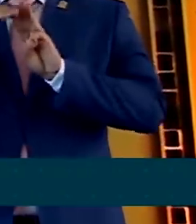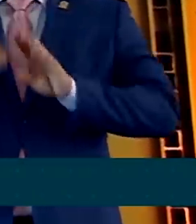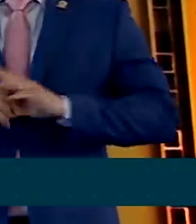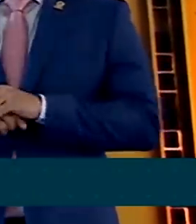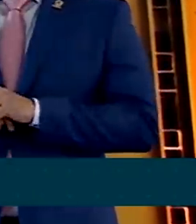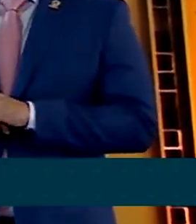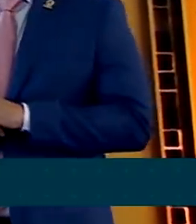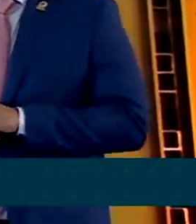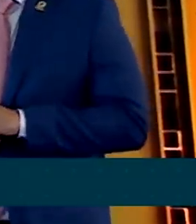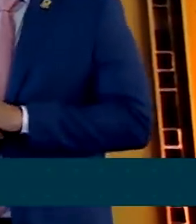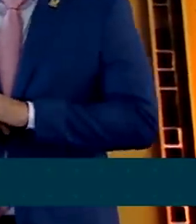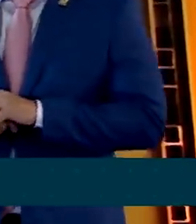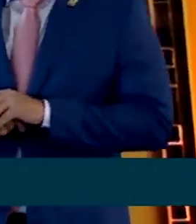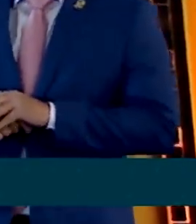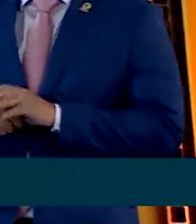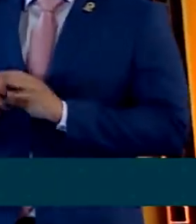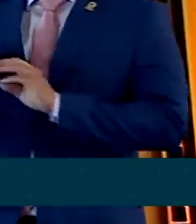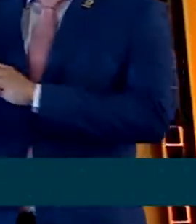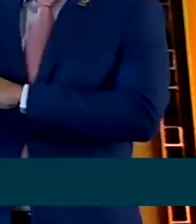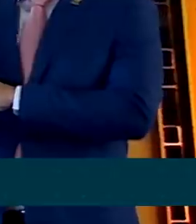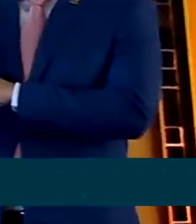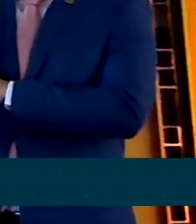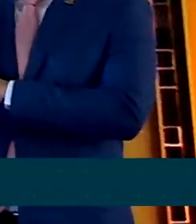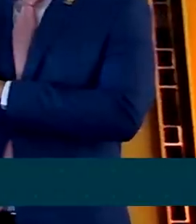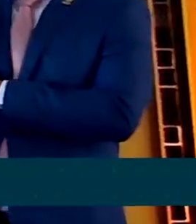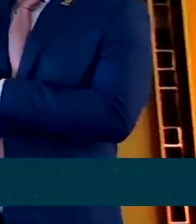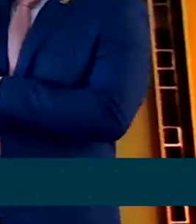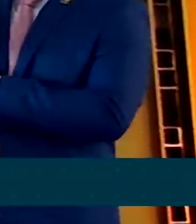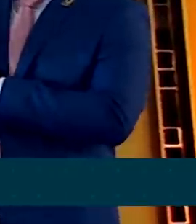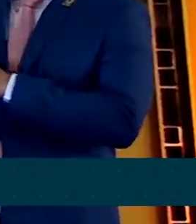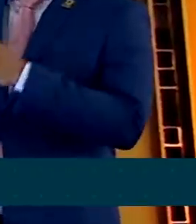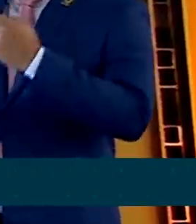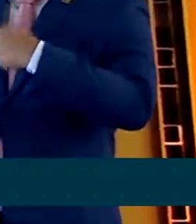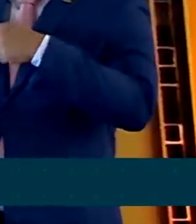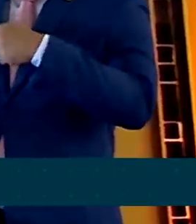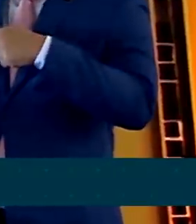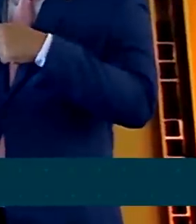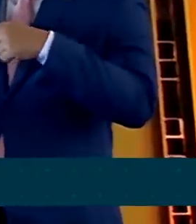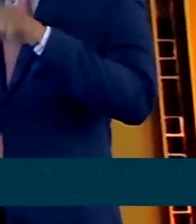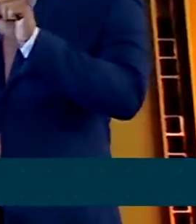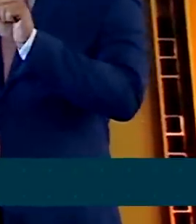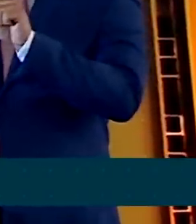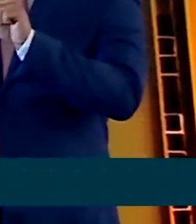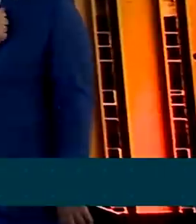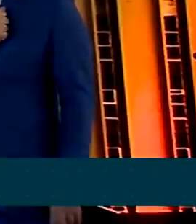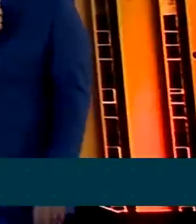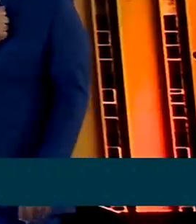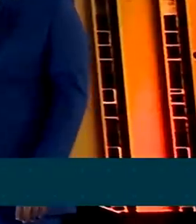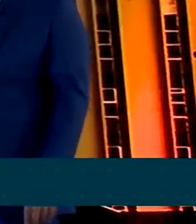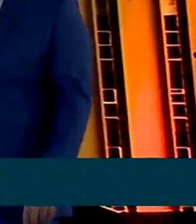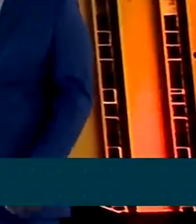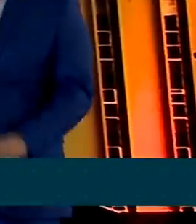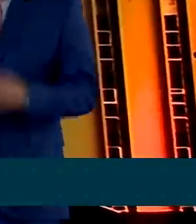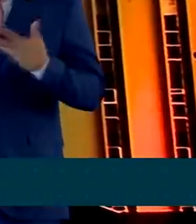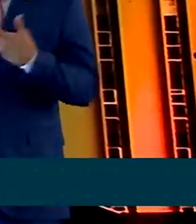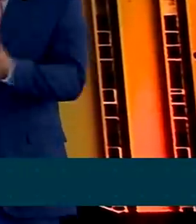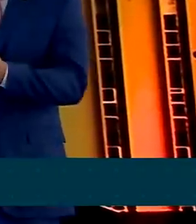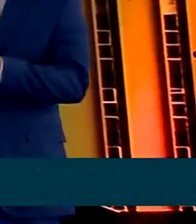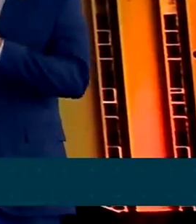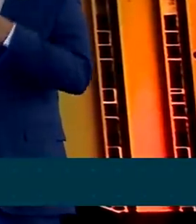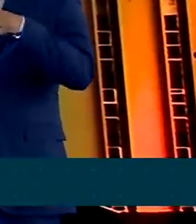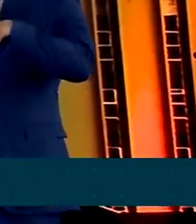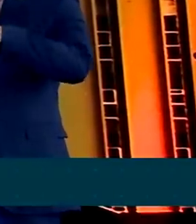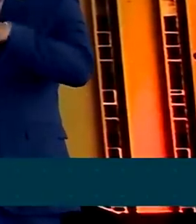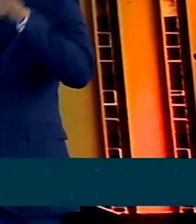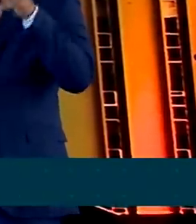Grandes decisões passam e têm que passar pelos senhores. Ninguém tem o que